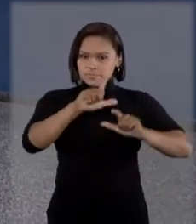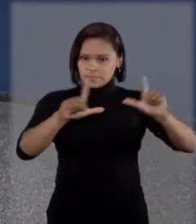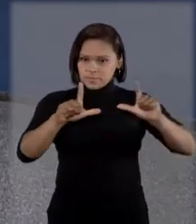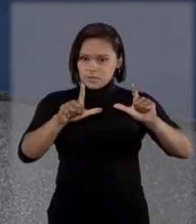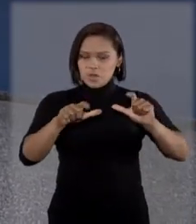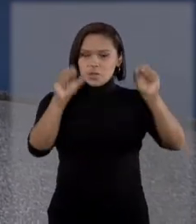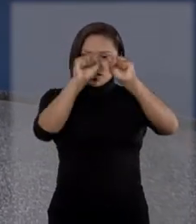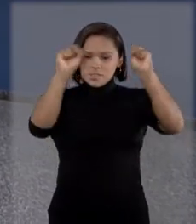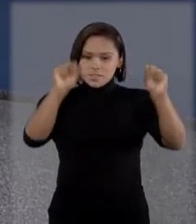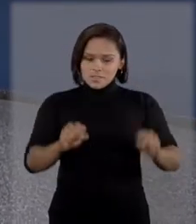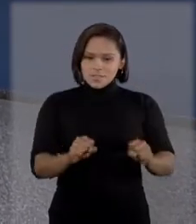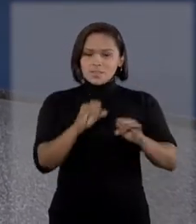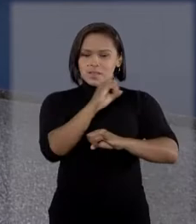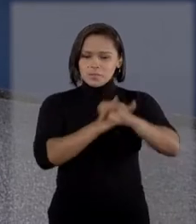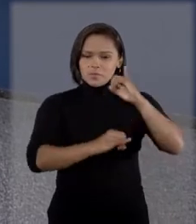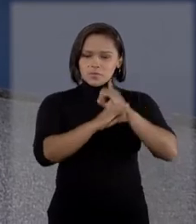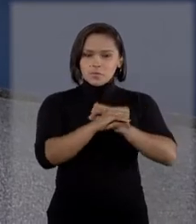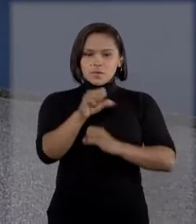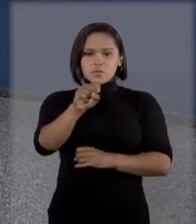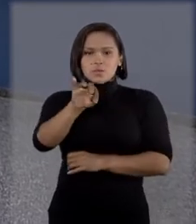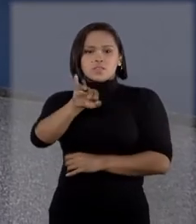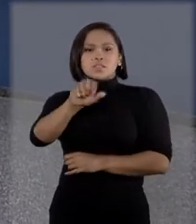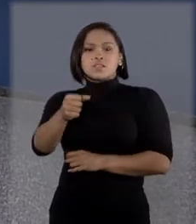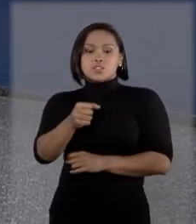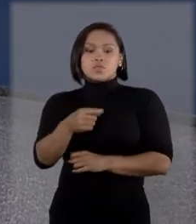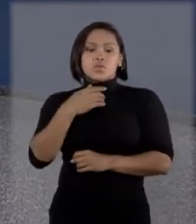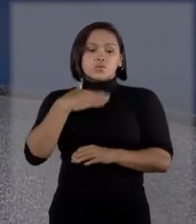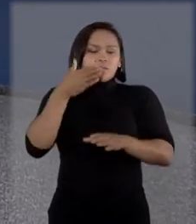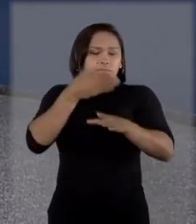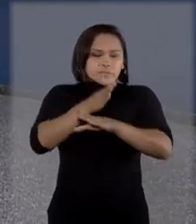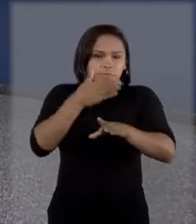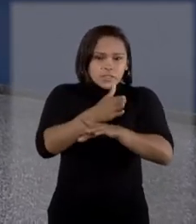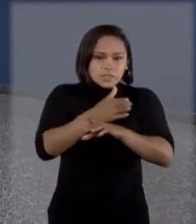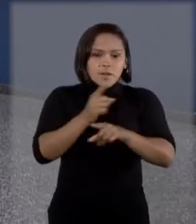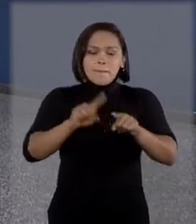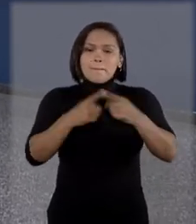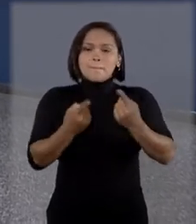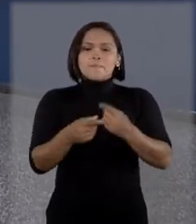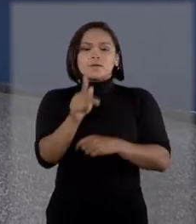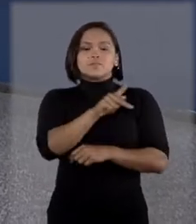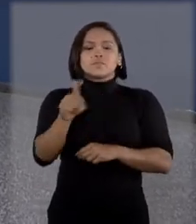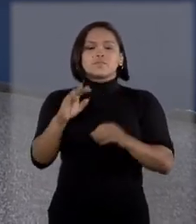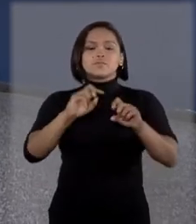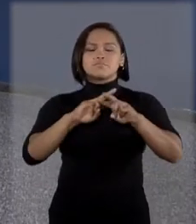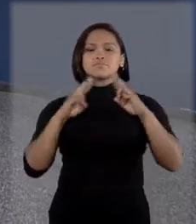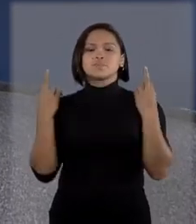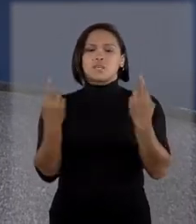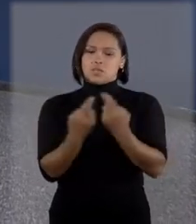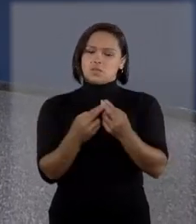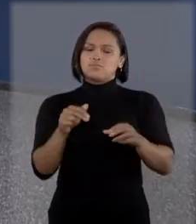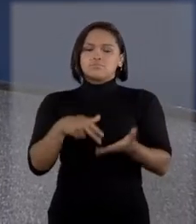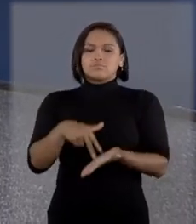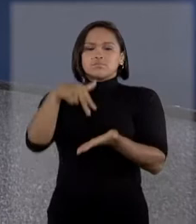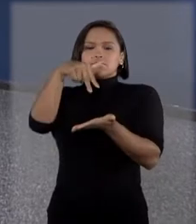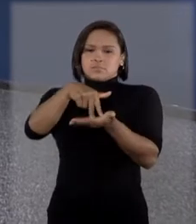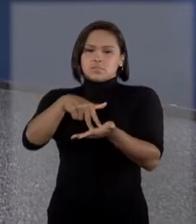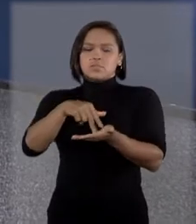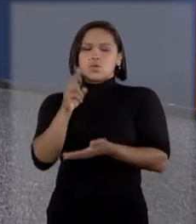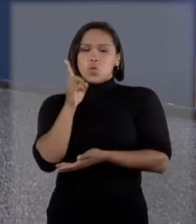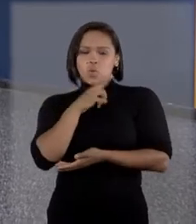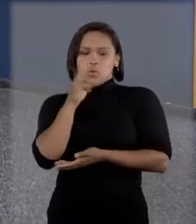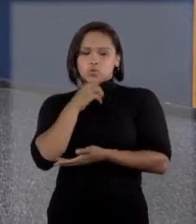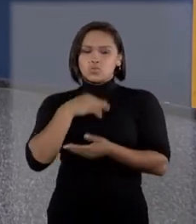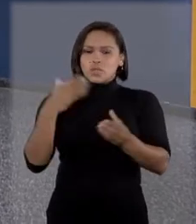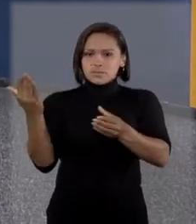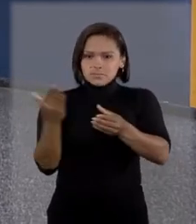sistema de informática do STJ é invadido, mas presidente da corte mantém a apreciação de casos urgentes